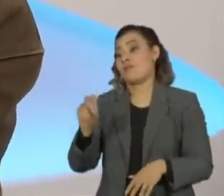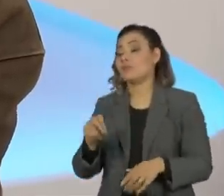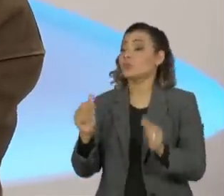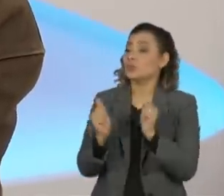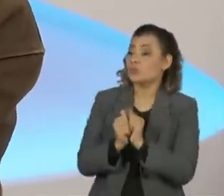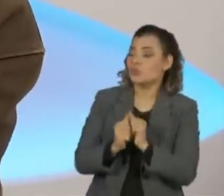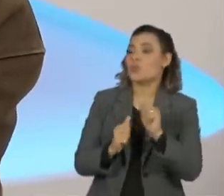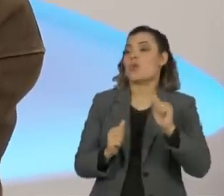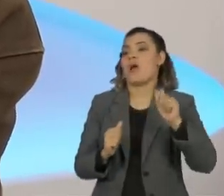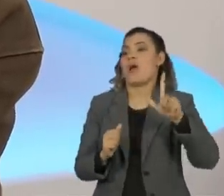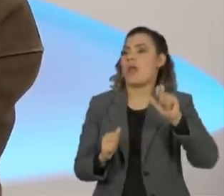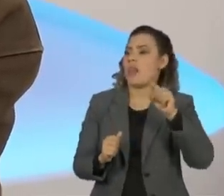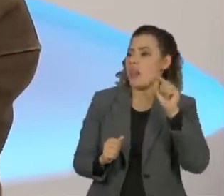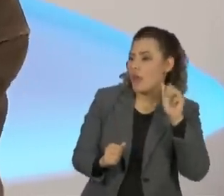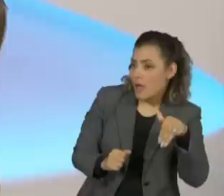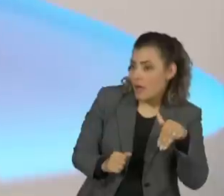Santos,